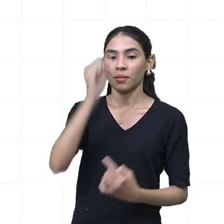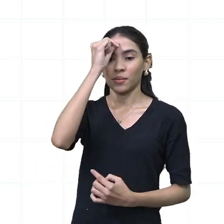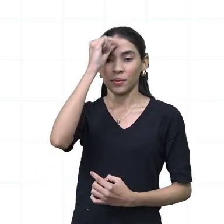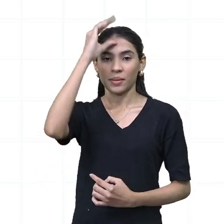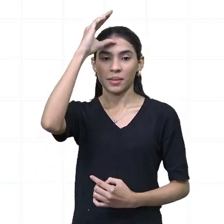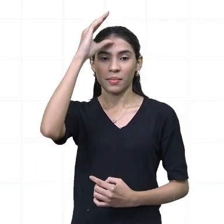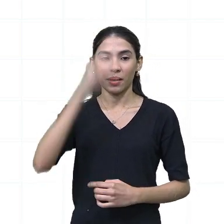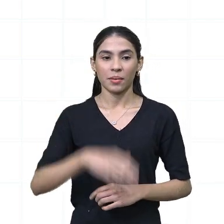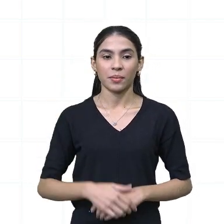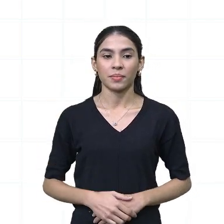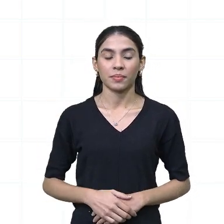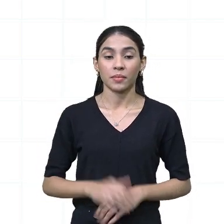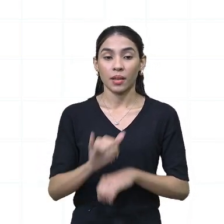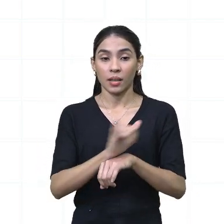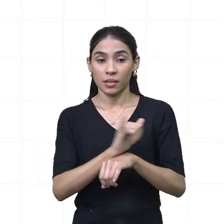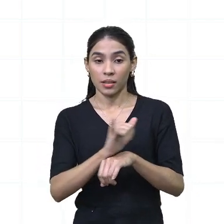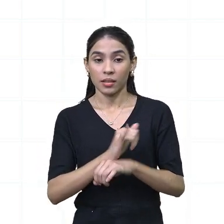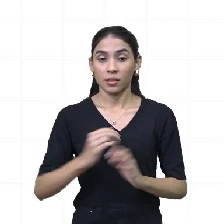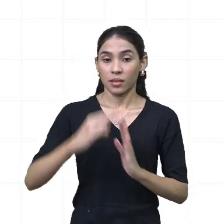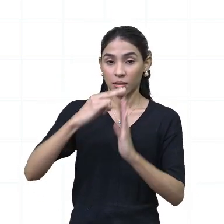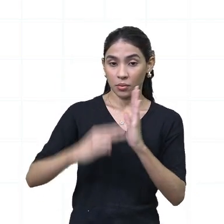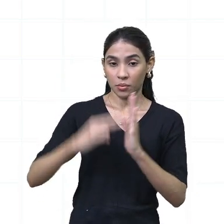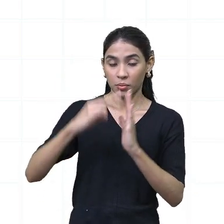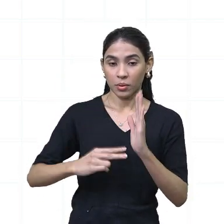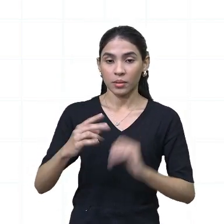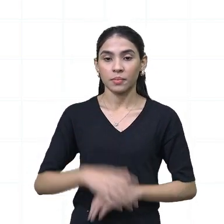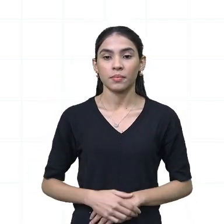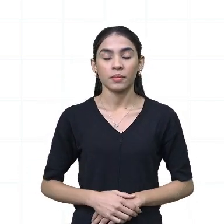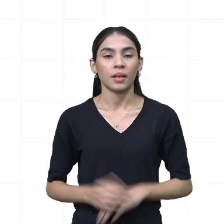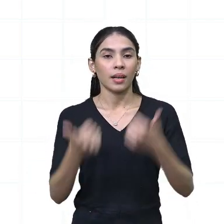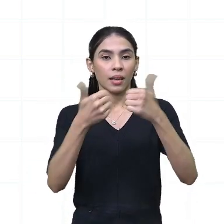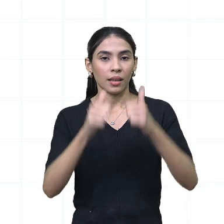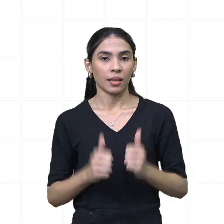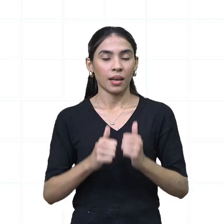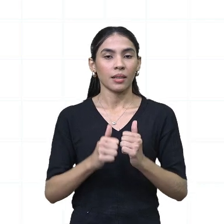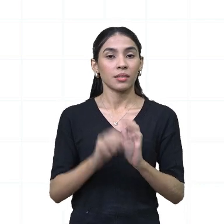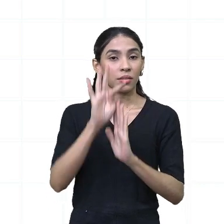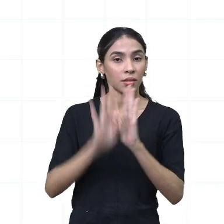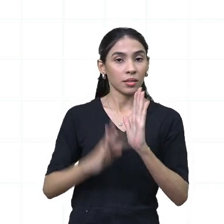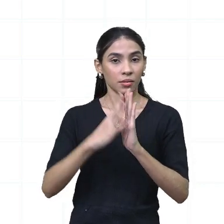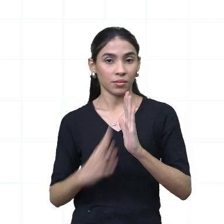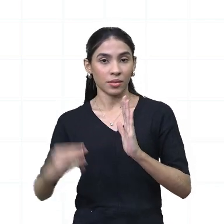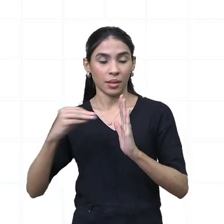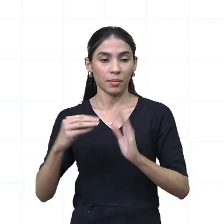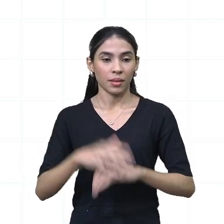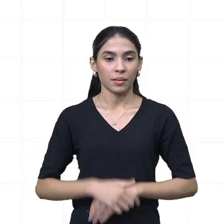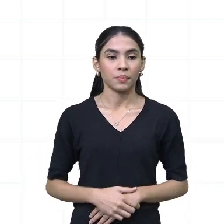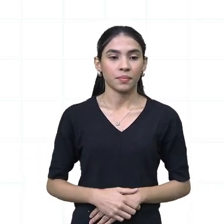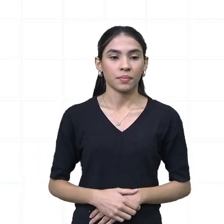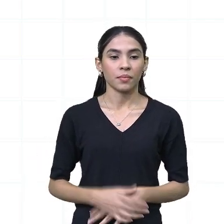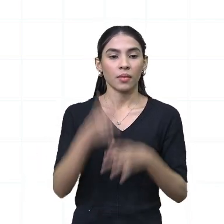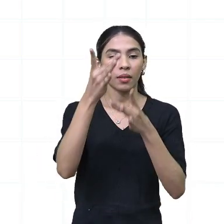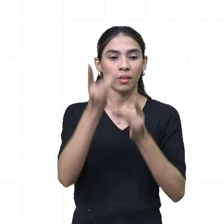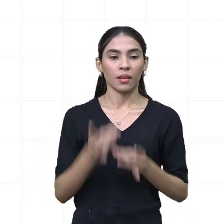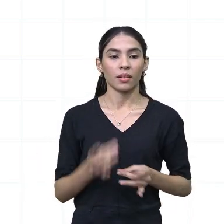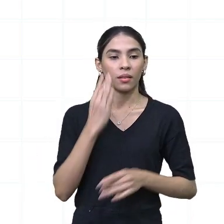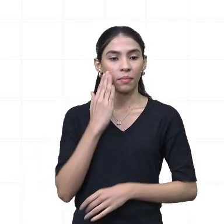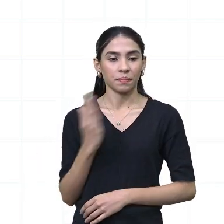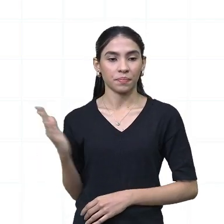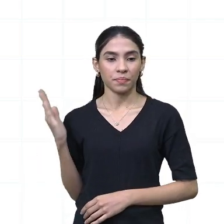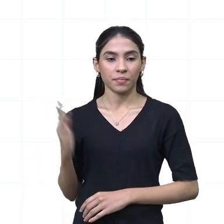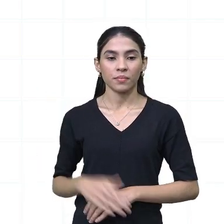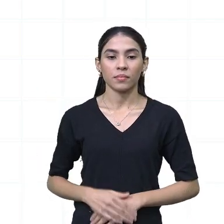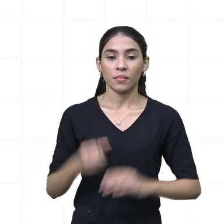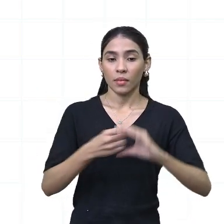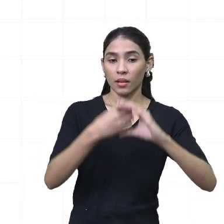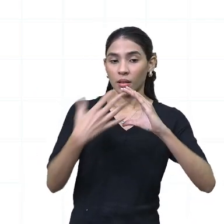Conhecimento, Estratégias de Leitura, Apreciação e Réplica, com Detalhamento,